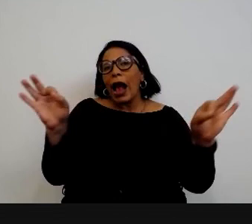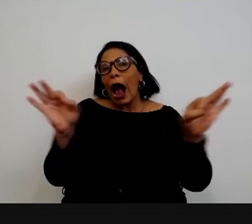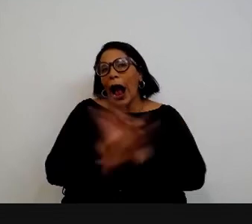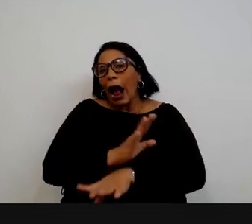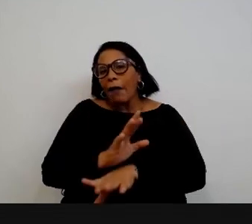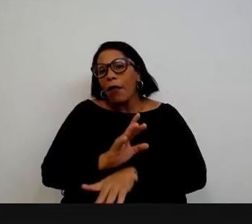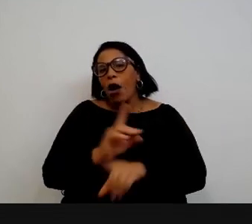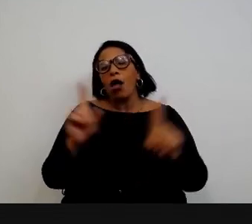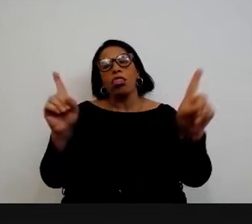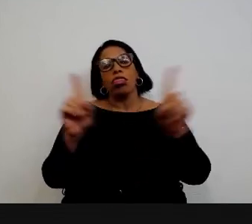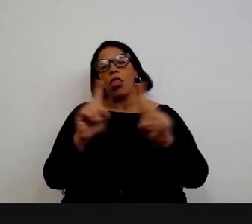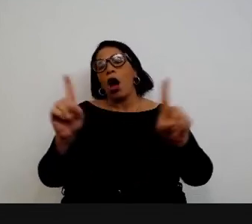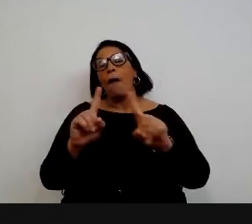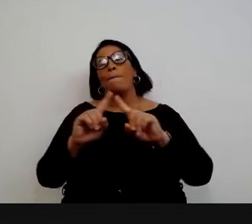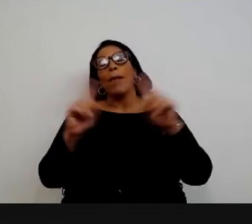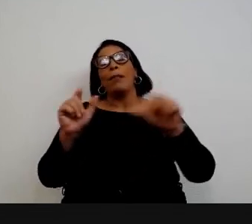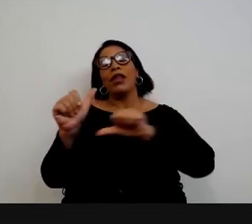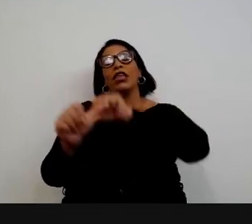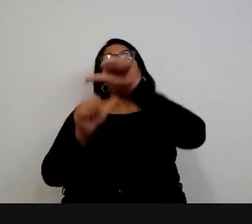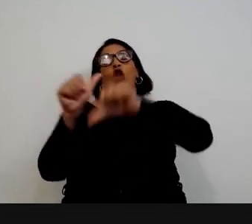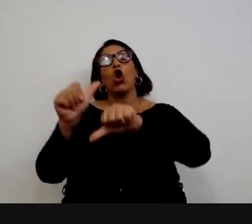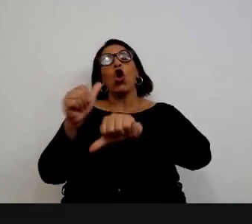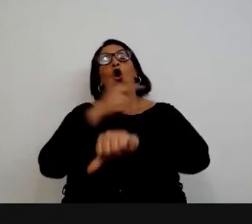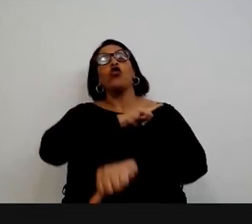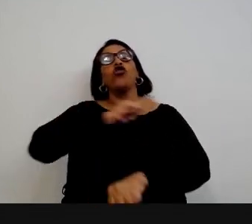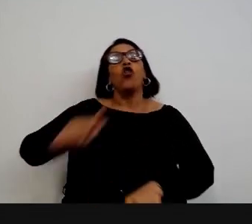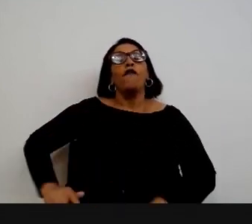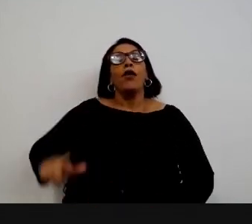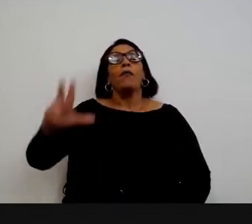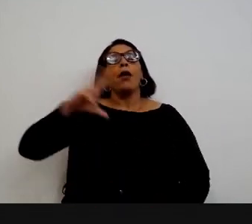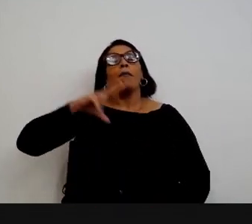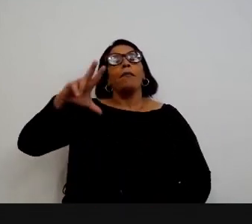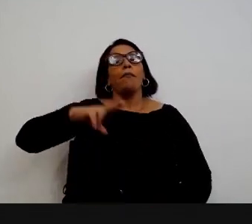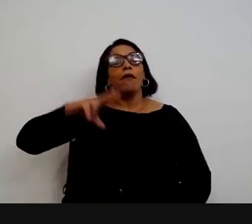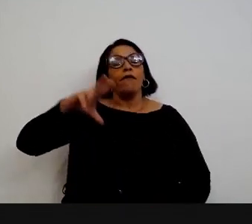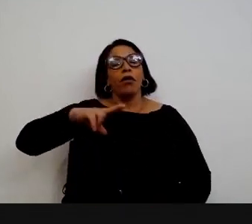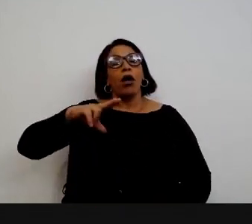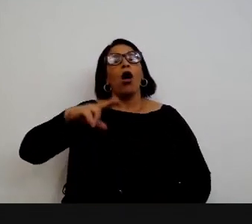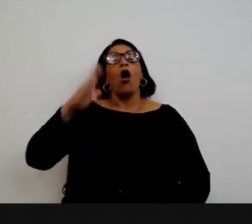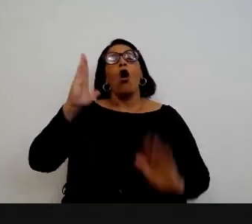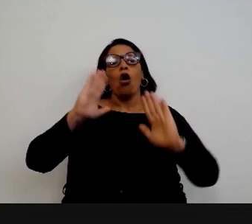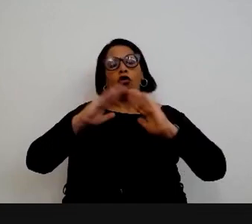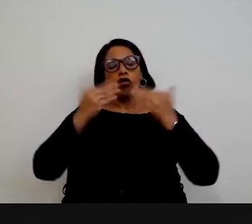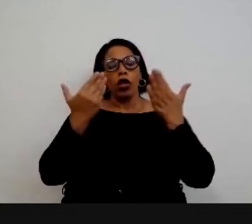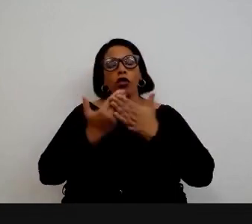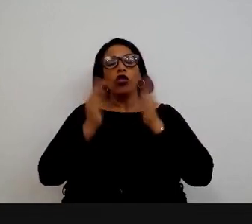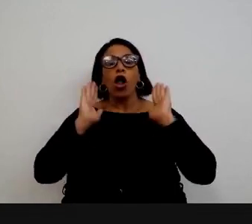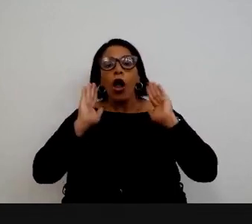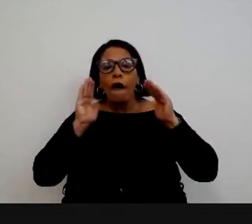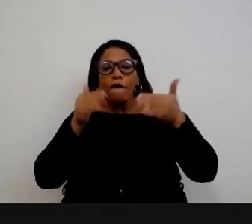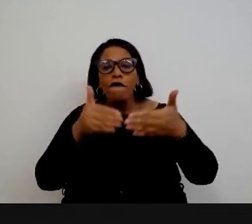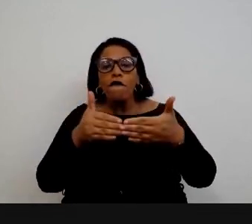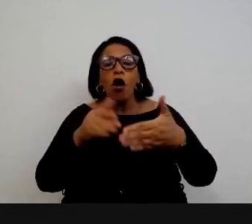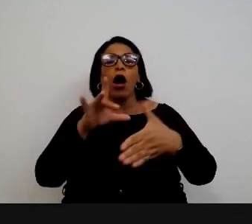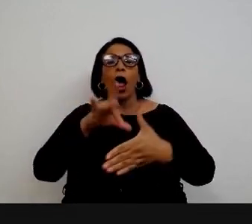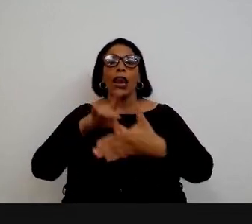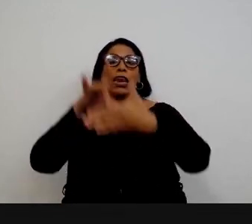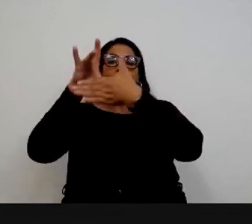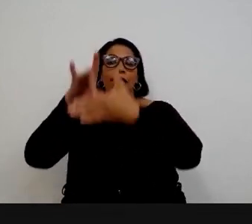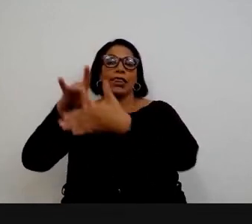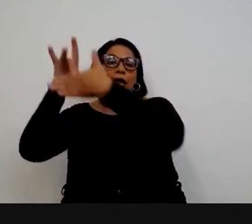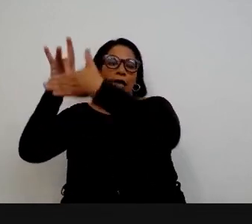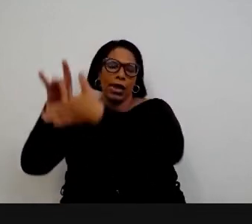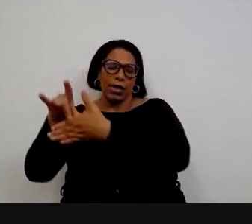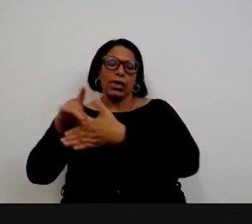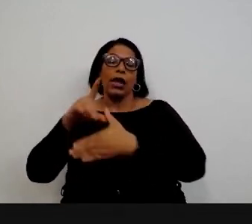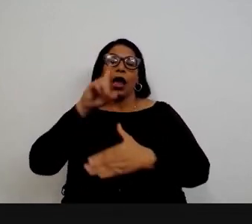um pouco privatizado nos anos 90 hoje tem uma nova academia focada em lideranças também então acho